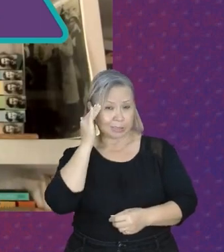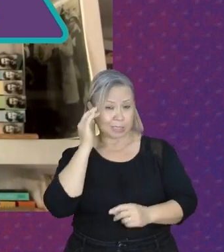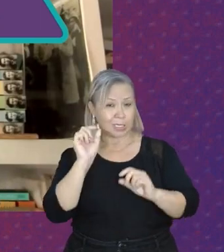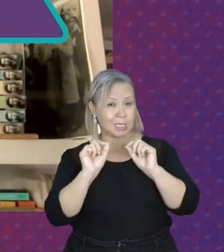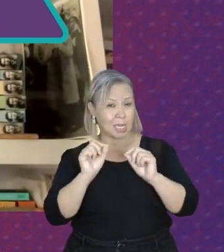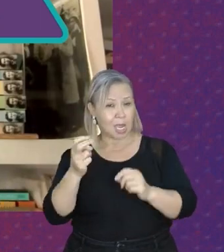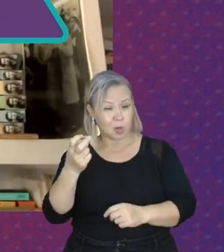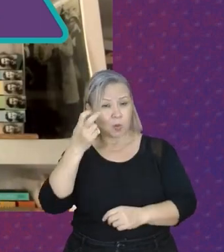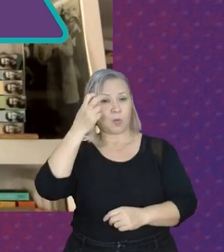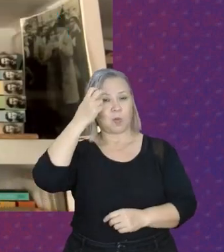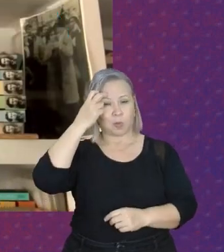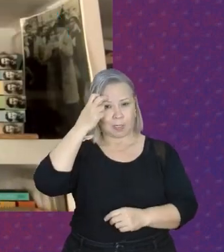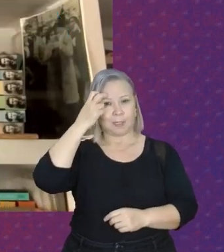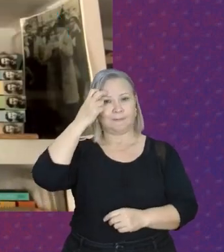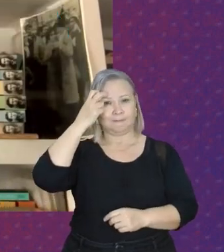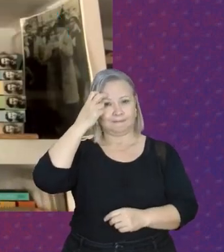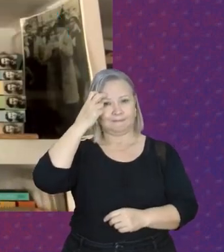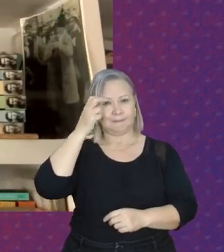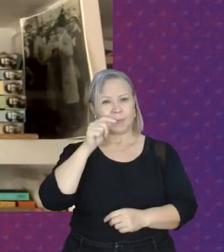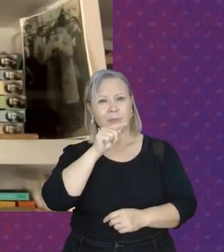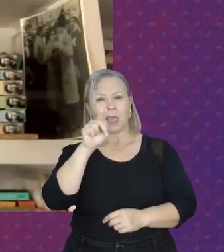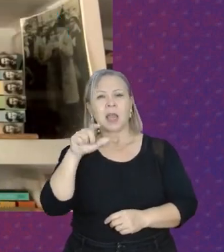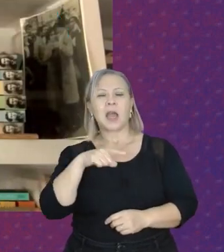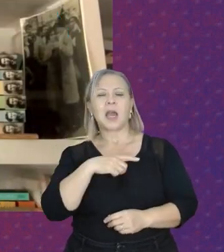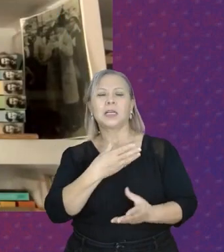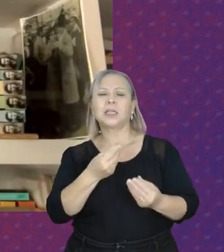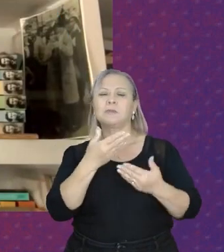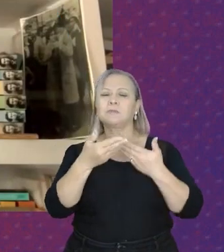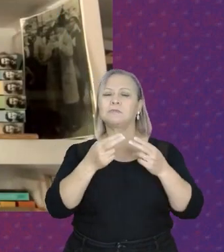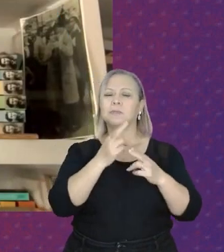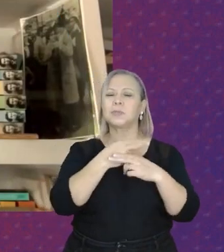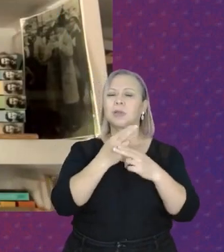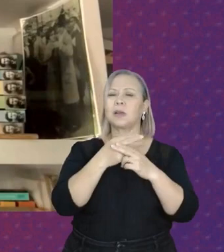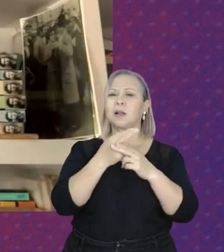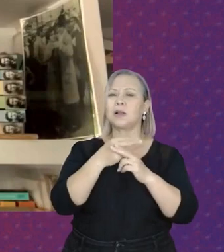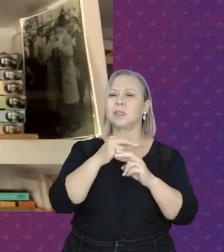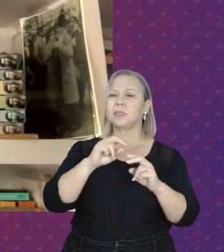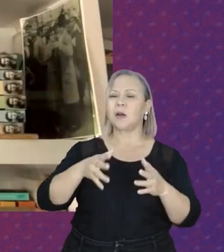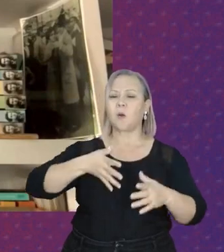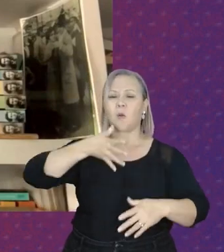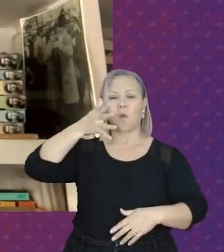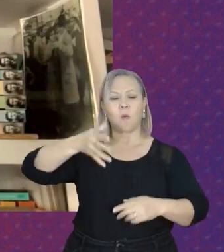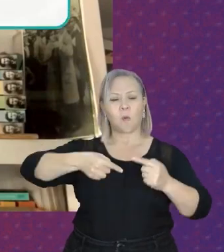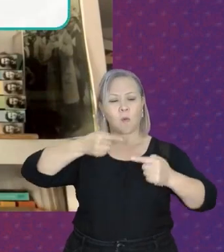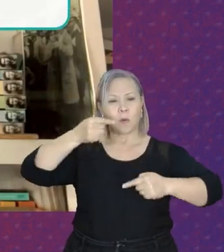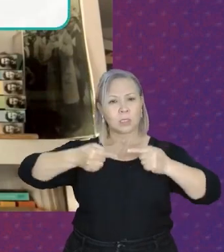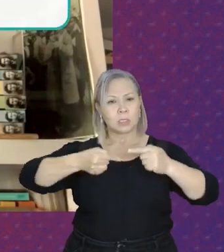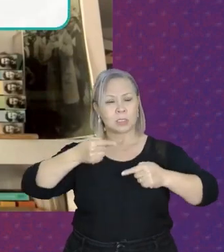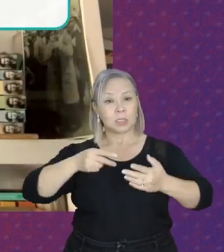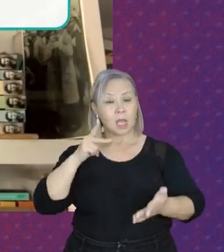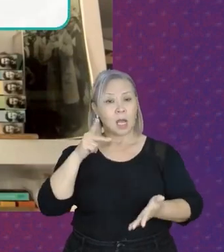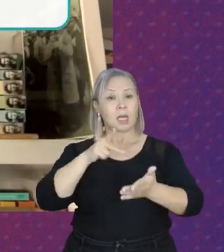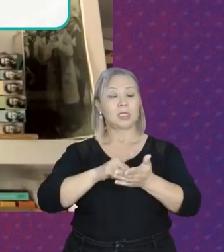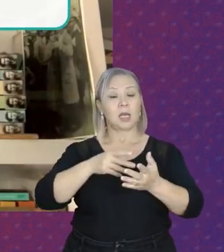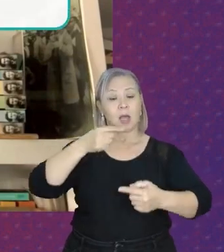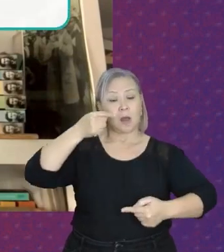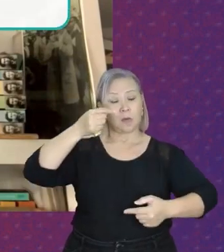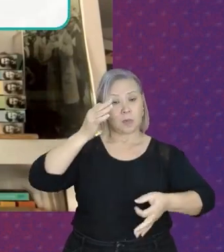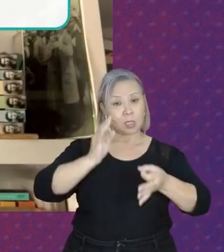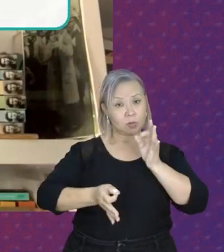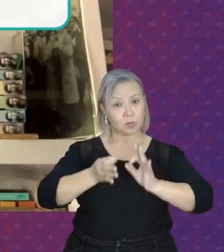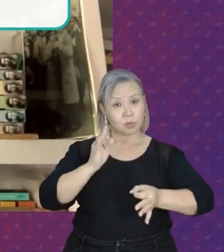cultura tem muito a ver com a discussão da realização da justiça e do exercício da